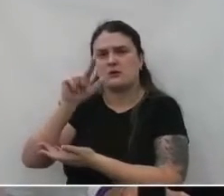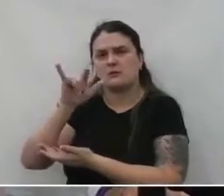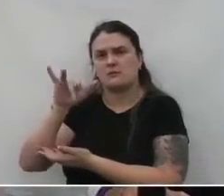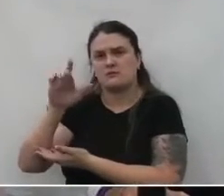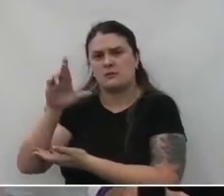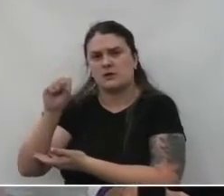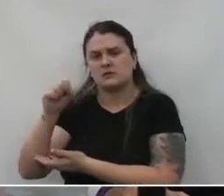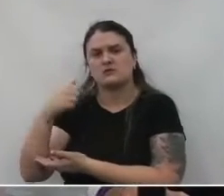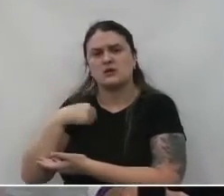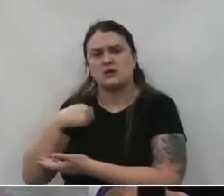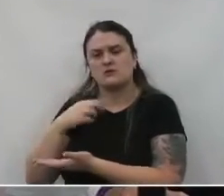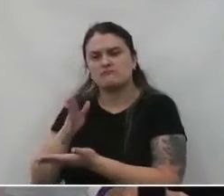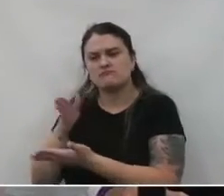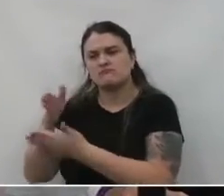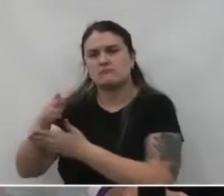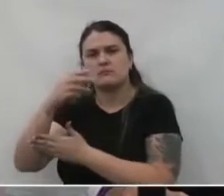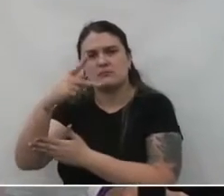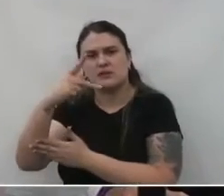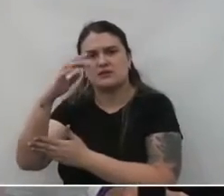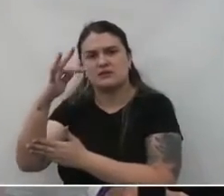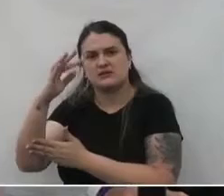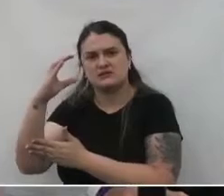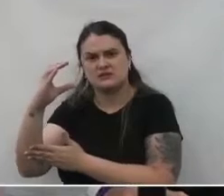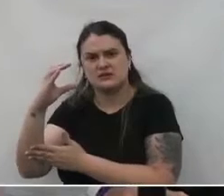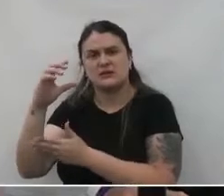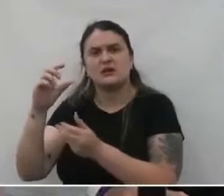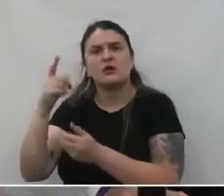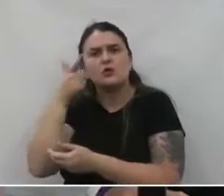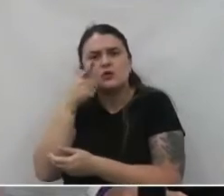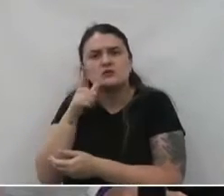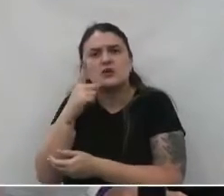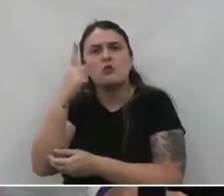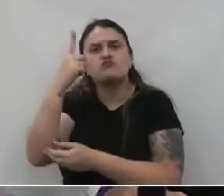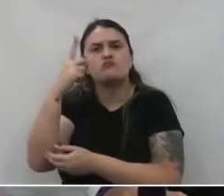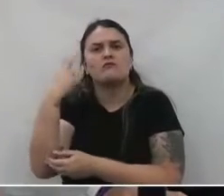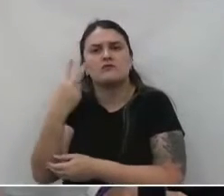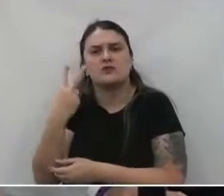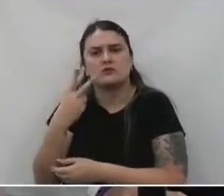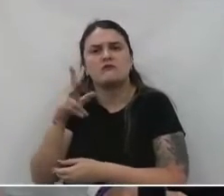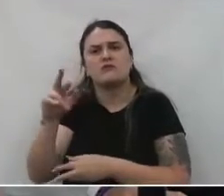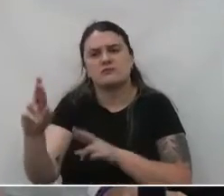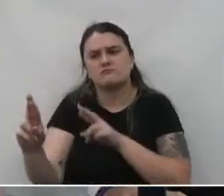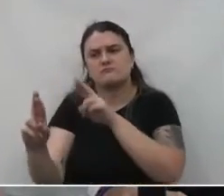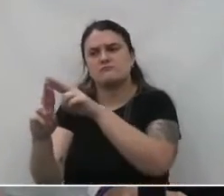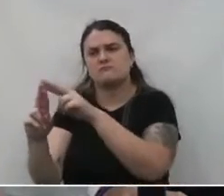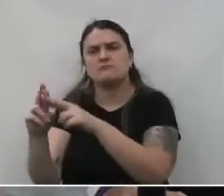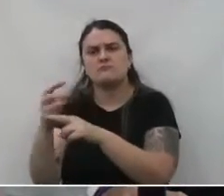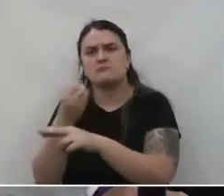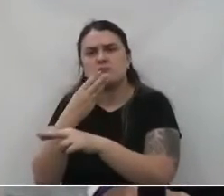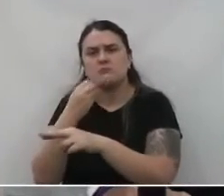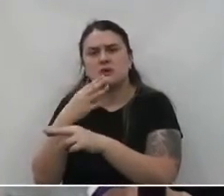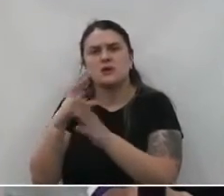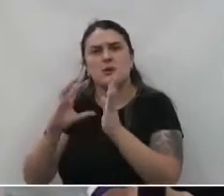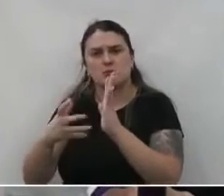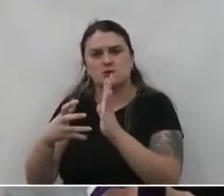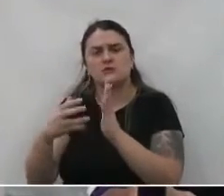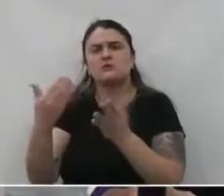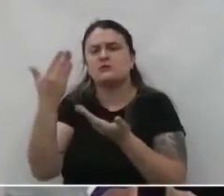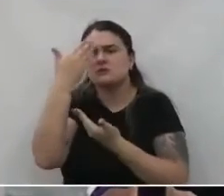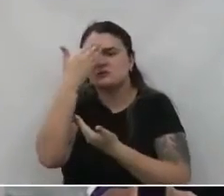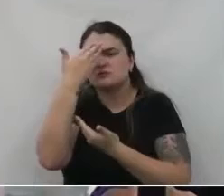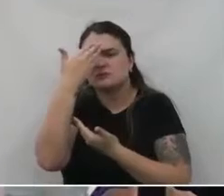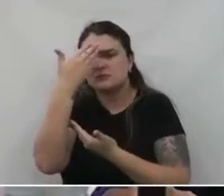participar do PTC. Estamos tranquilos e fizemos um vereador que vai representar muito bem o partido. E fico grato por